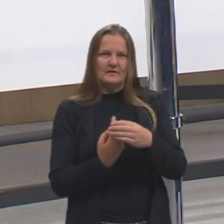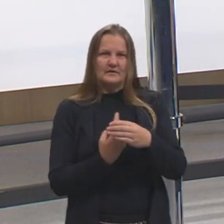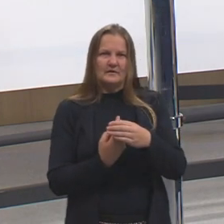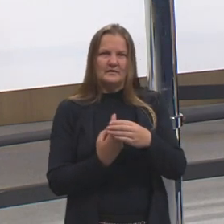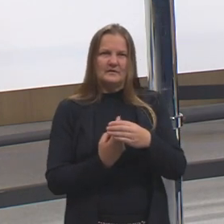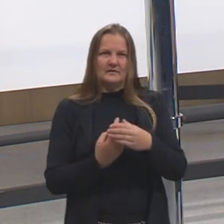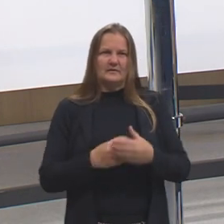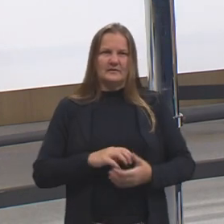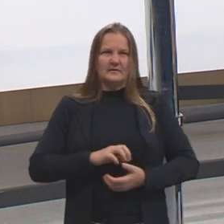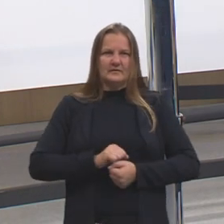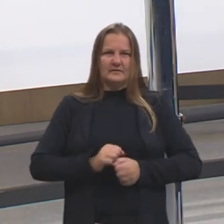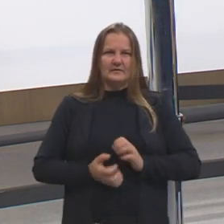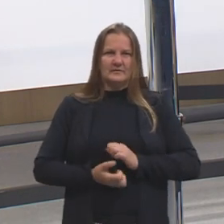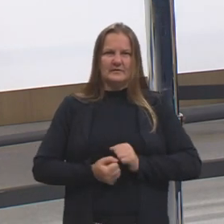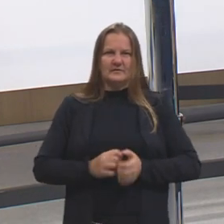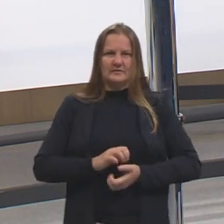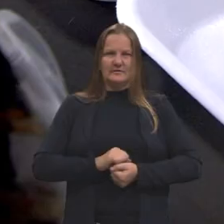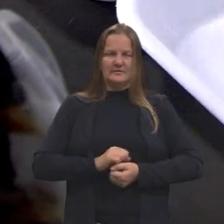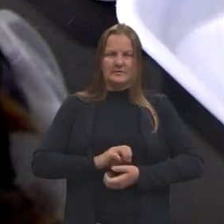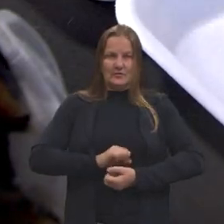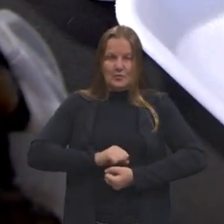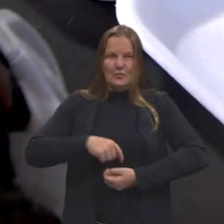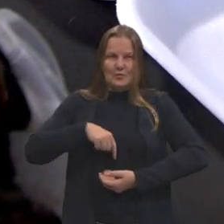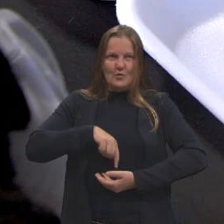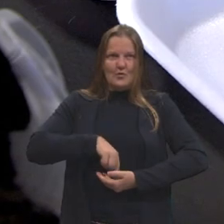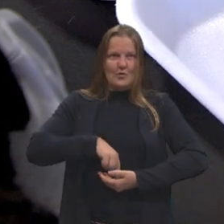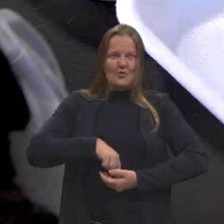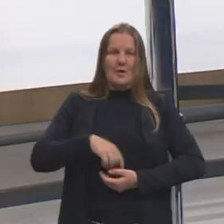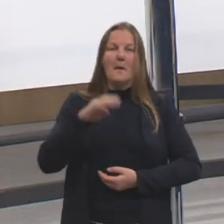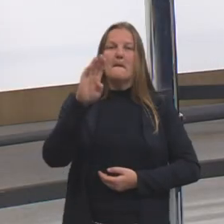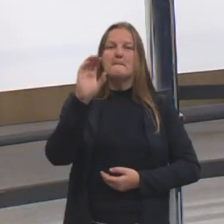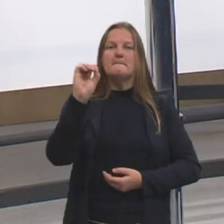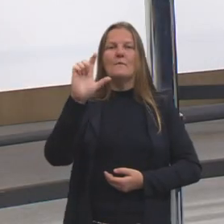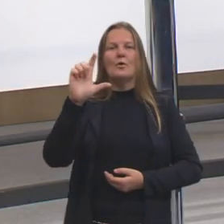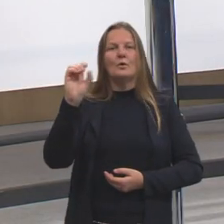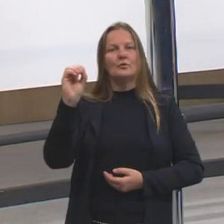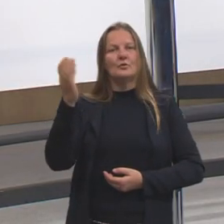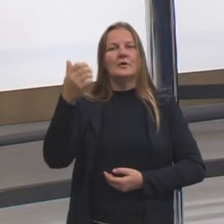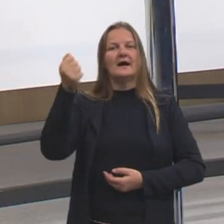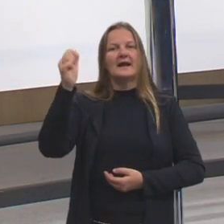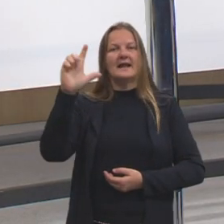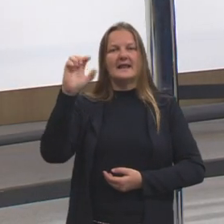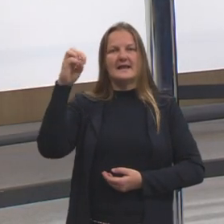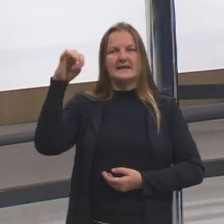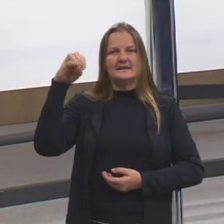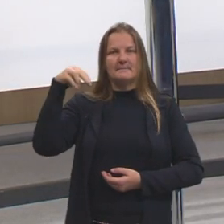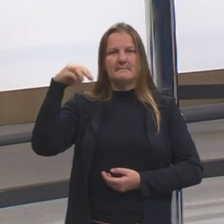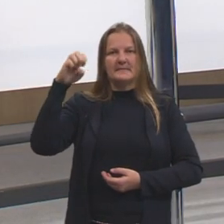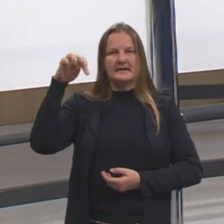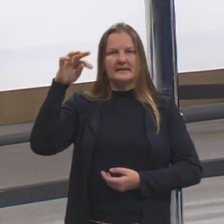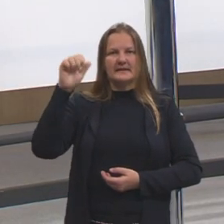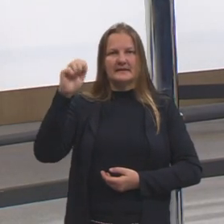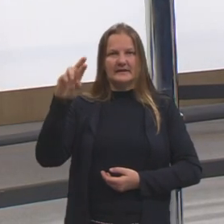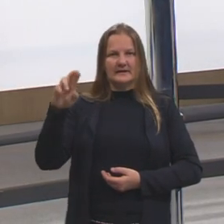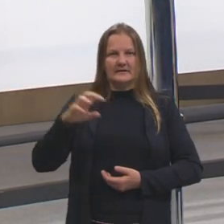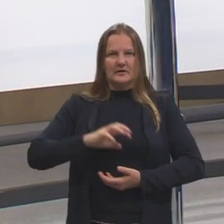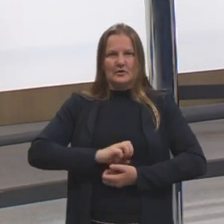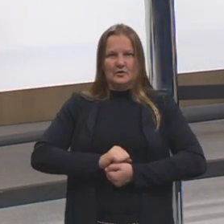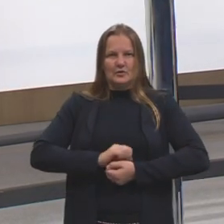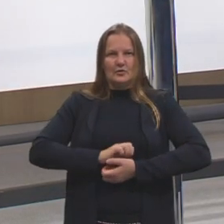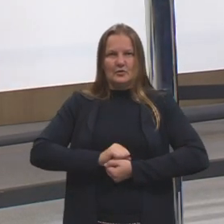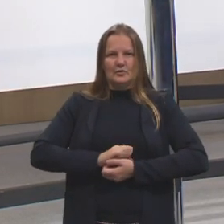Então, vai chegar lá no estômago o bolo, o bolo alimentar. Lá no estômago, então, é